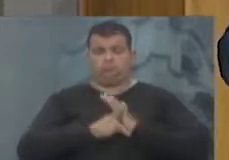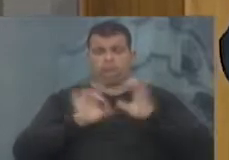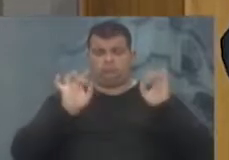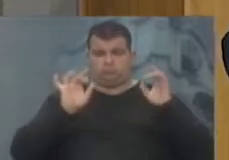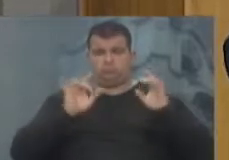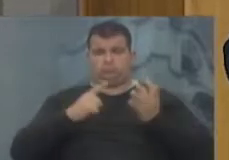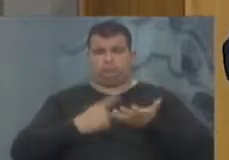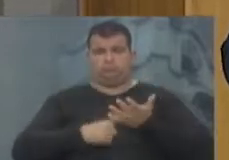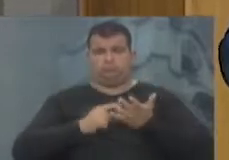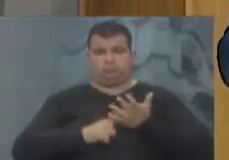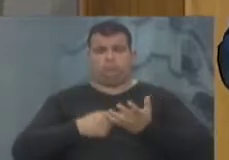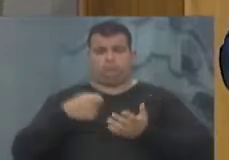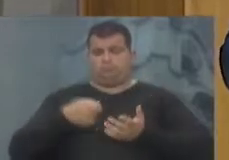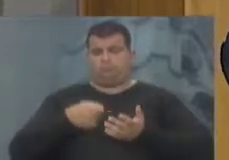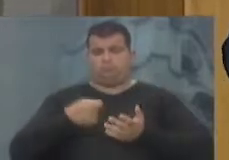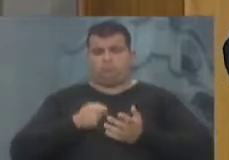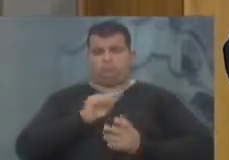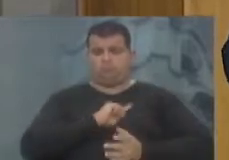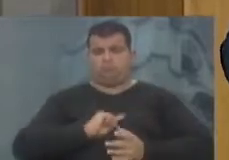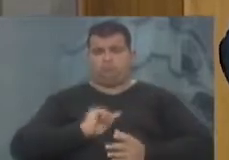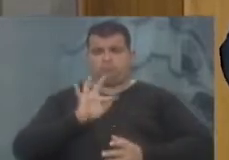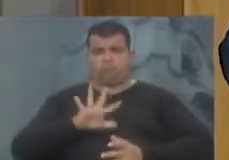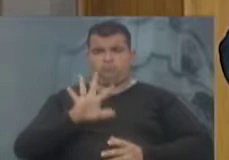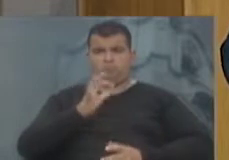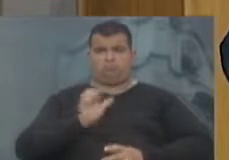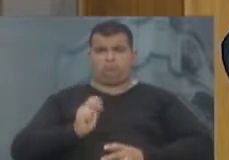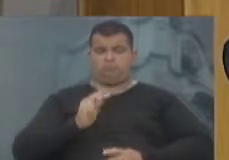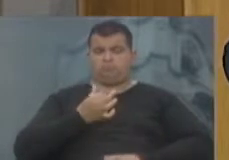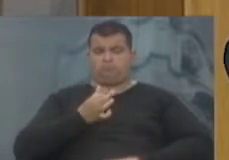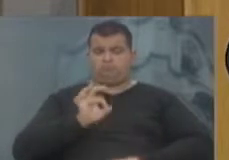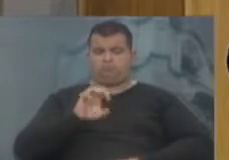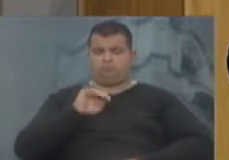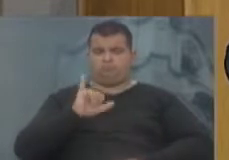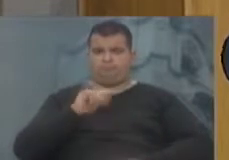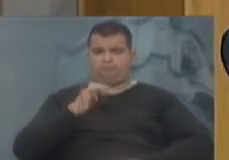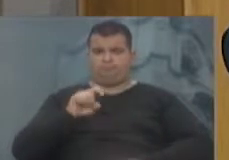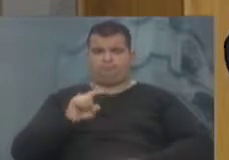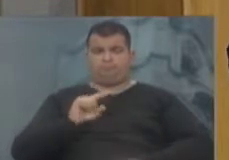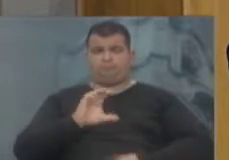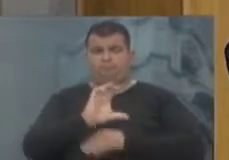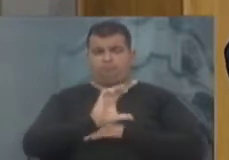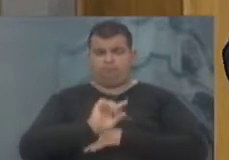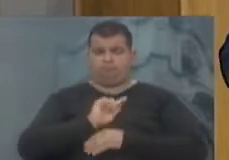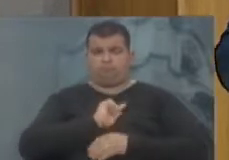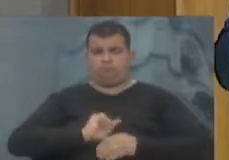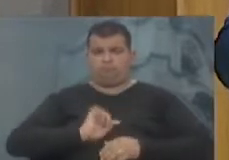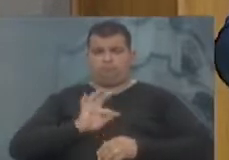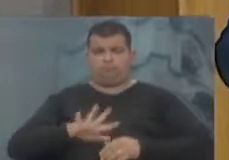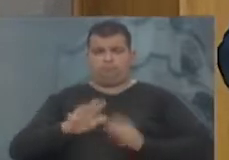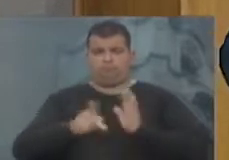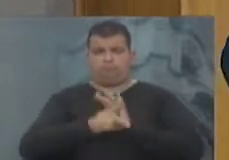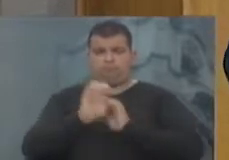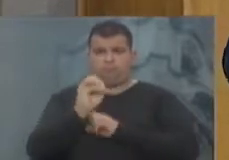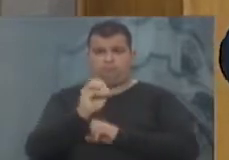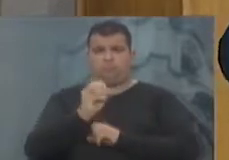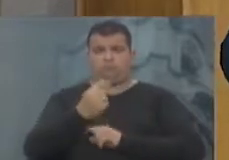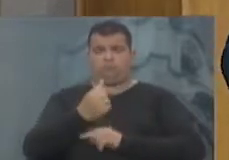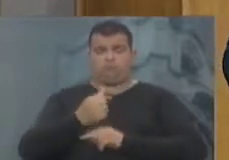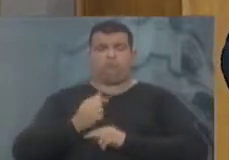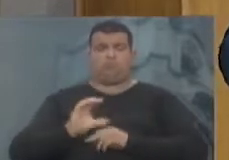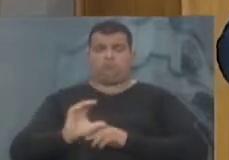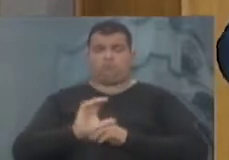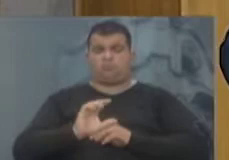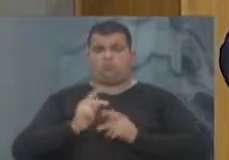firmado com o governo federal, no valor de 60 milhões de reais que vem do governo federal para Porto Alegre, para um equipamento que faz